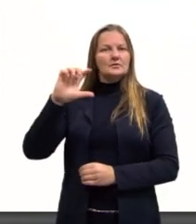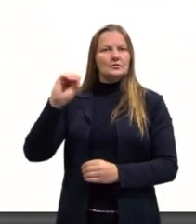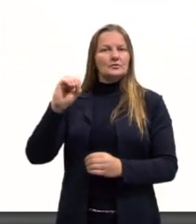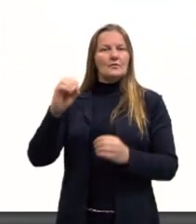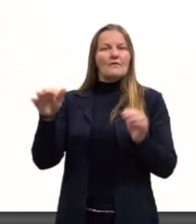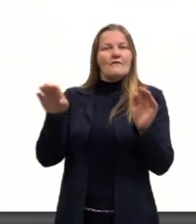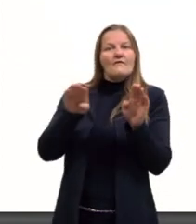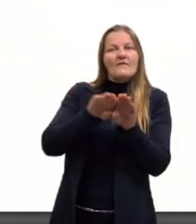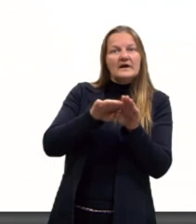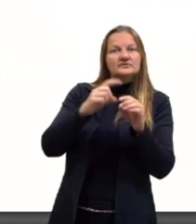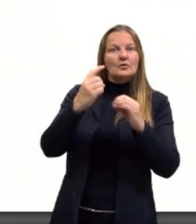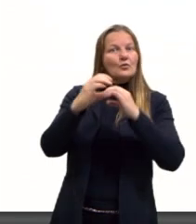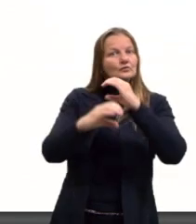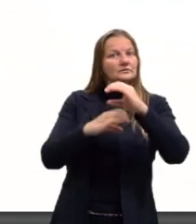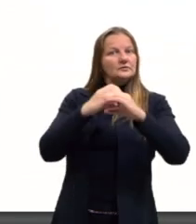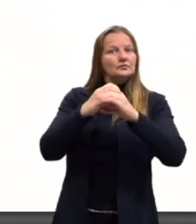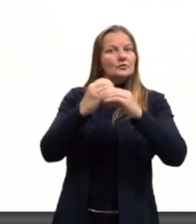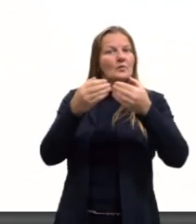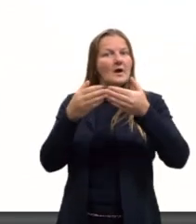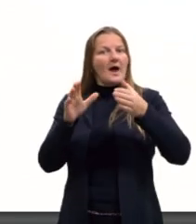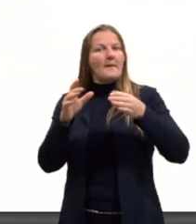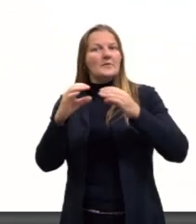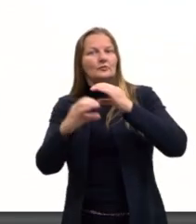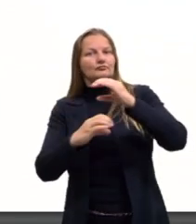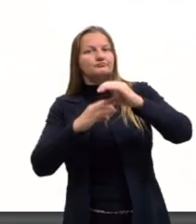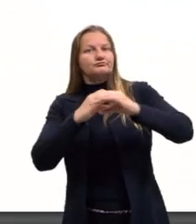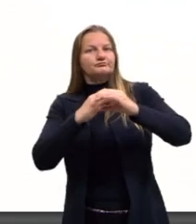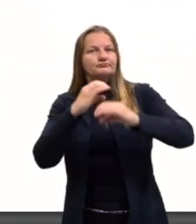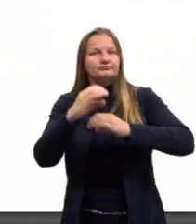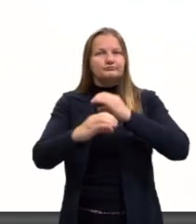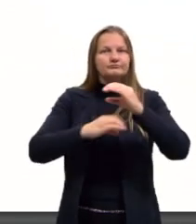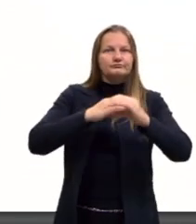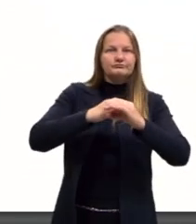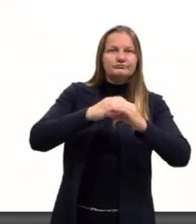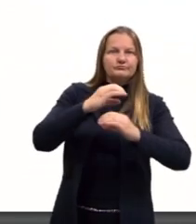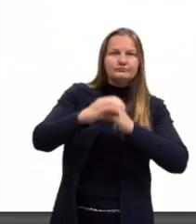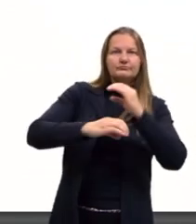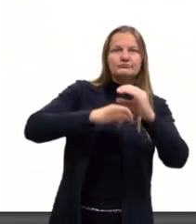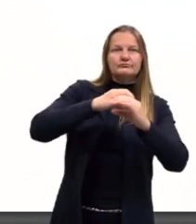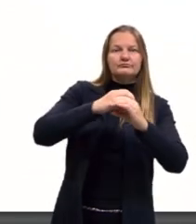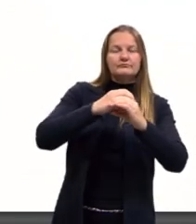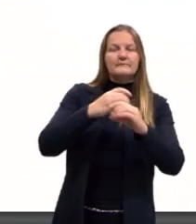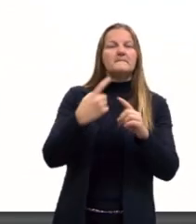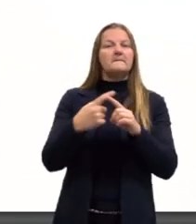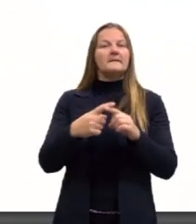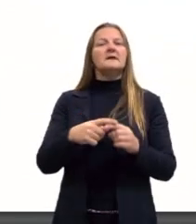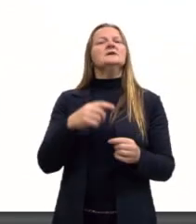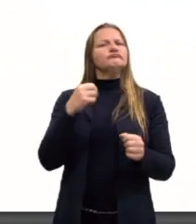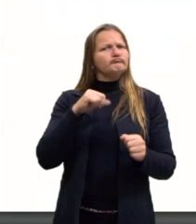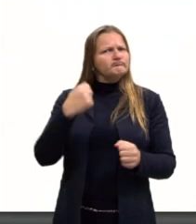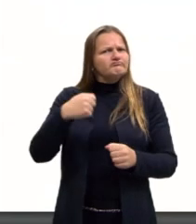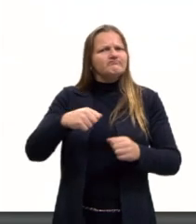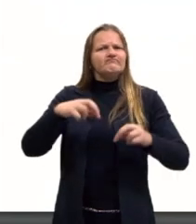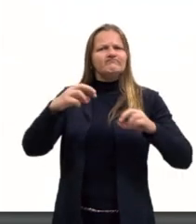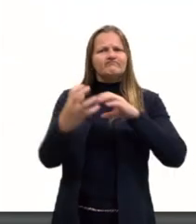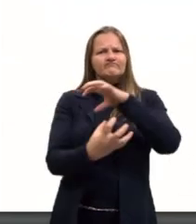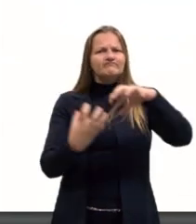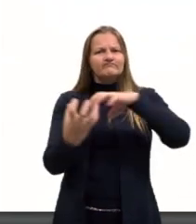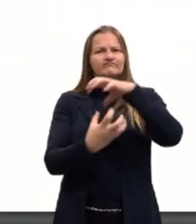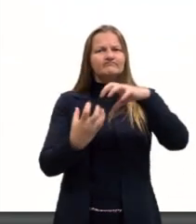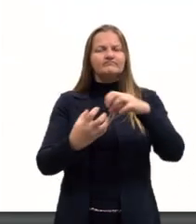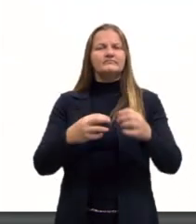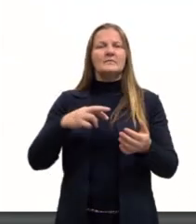E na revolução se tem uma transformação radical da ordem. Geralmente, a gente fala de revolução